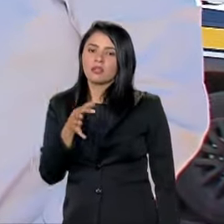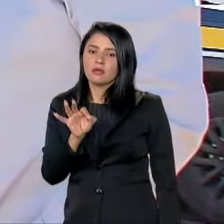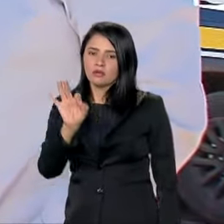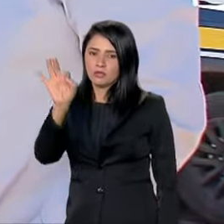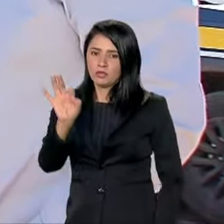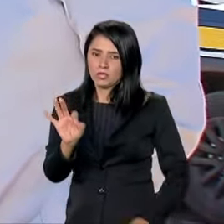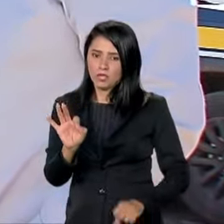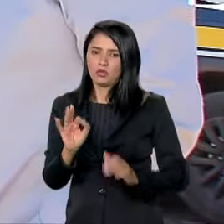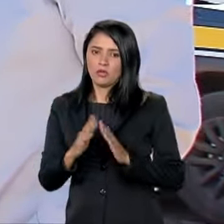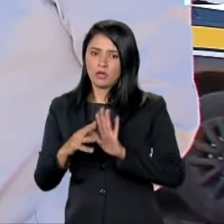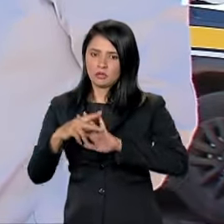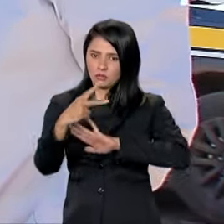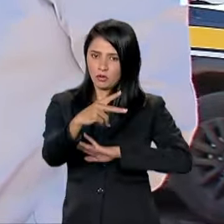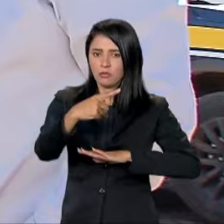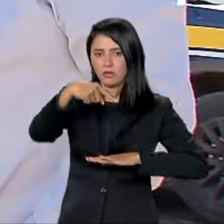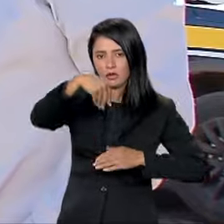município.